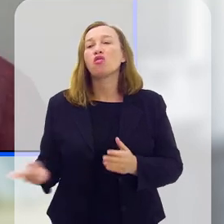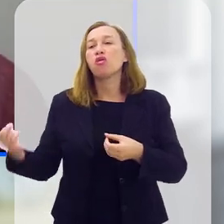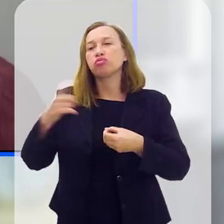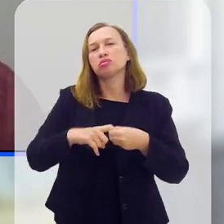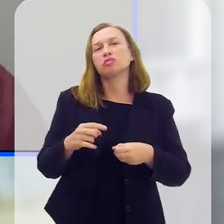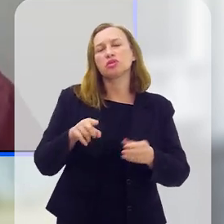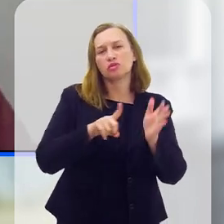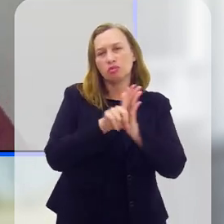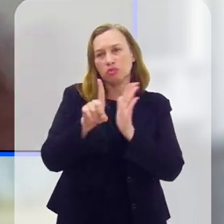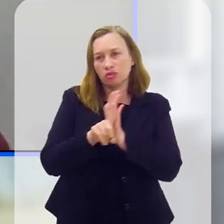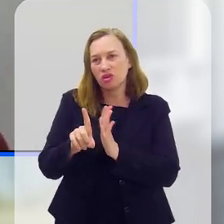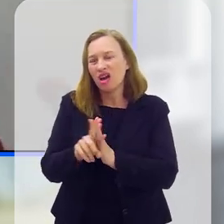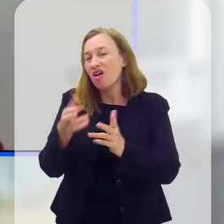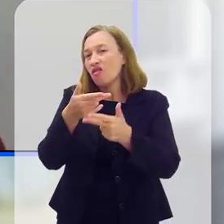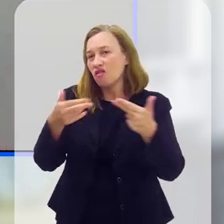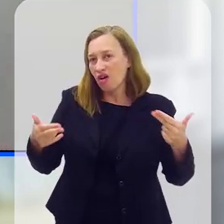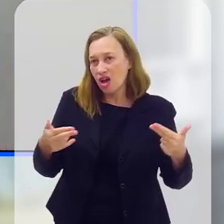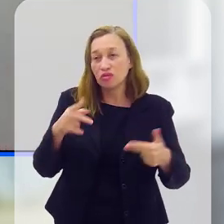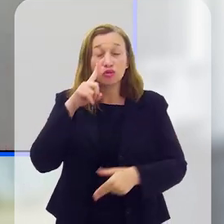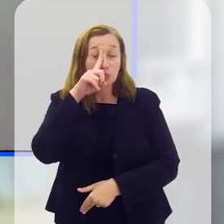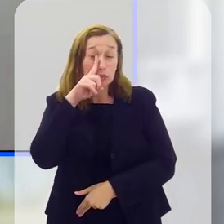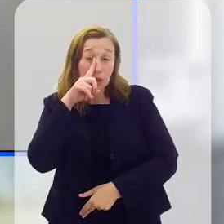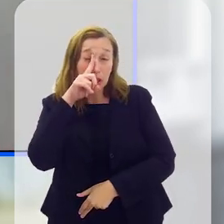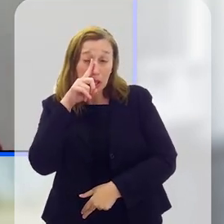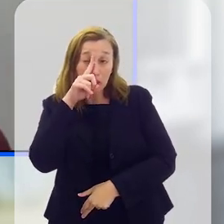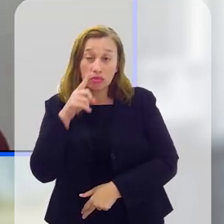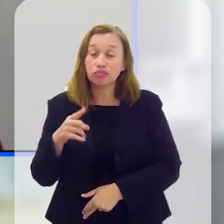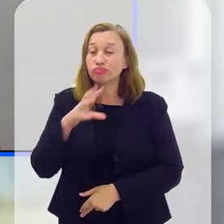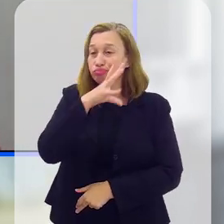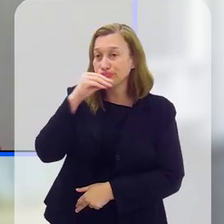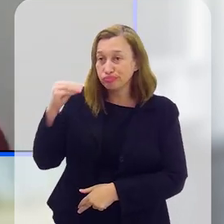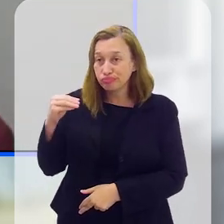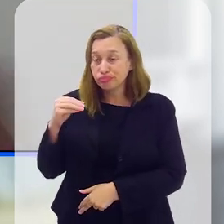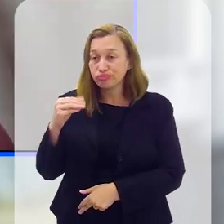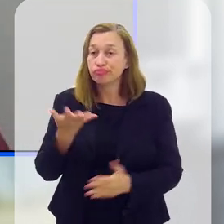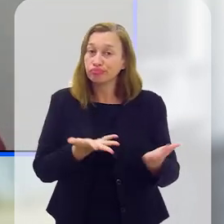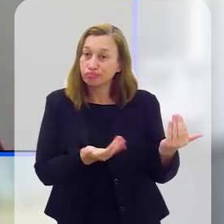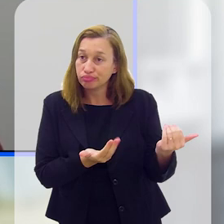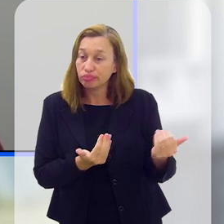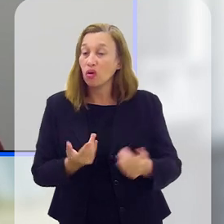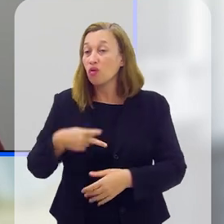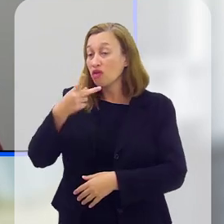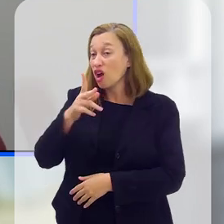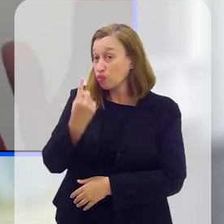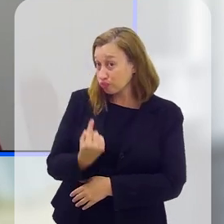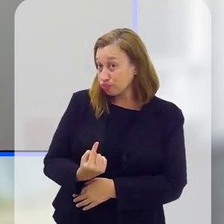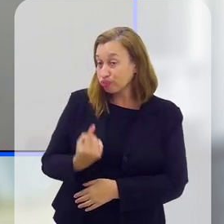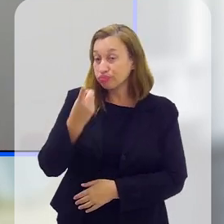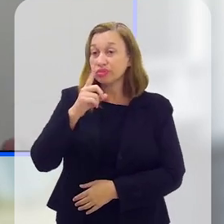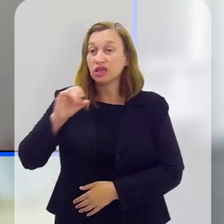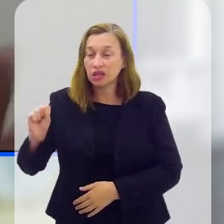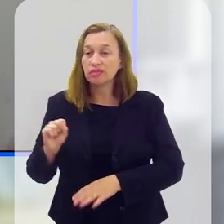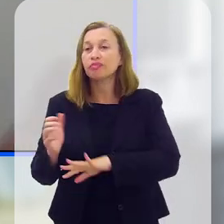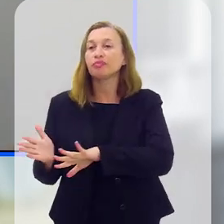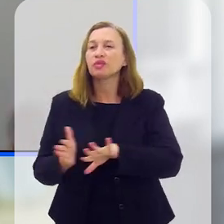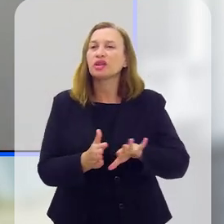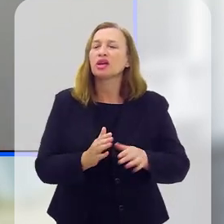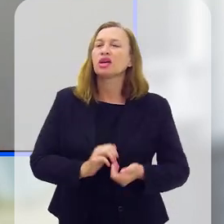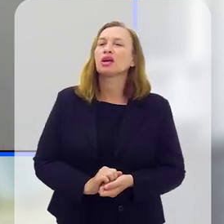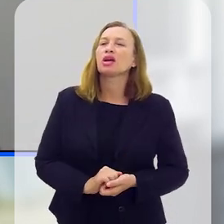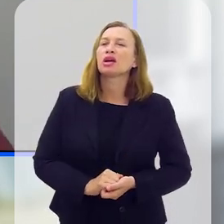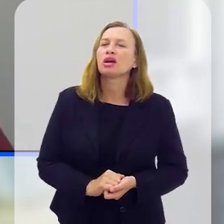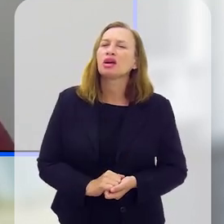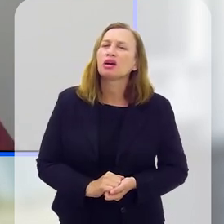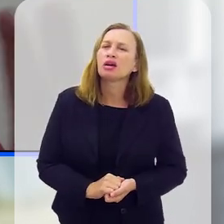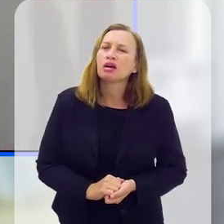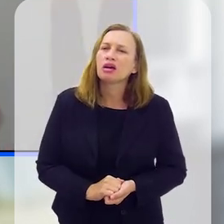pergunta, há uma série de fatores de risco na infância e na adolescência, que eu posso citar aqui alguns deles. Por exemplo, aí pegando infância